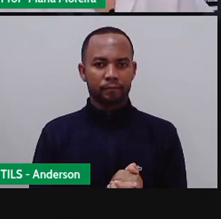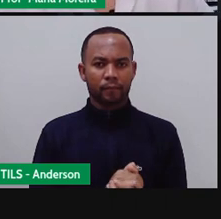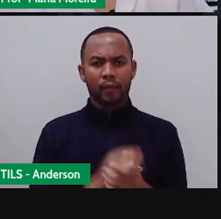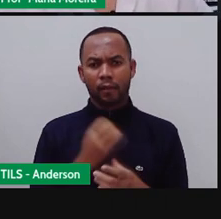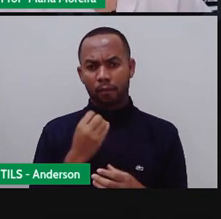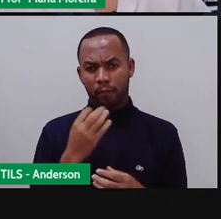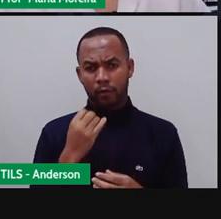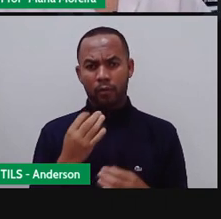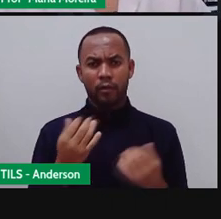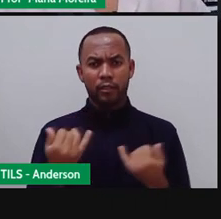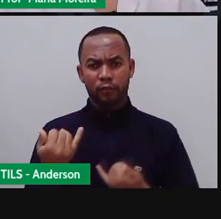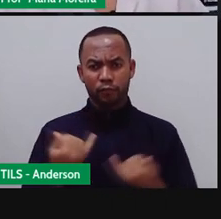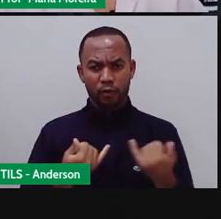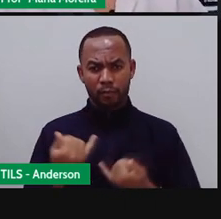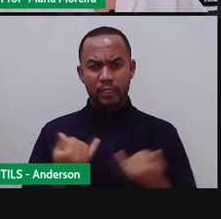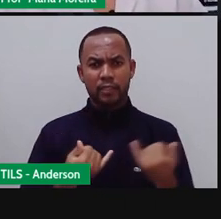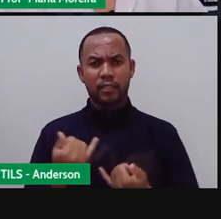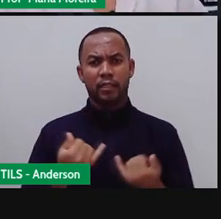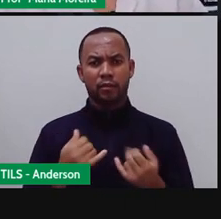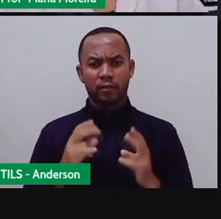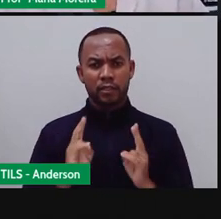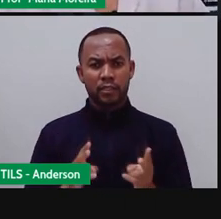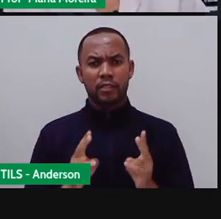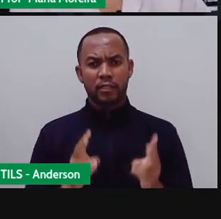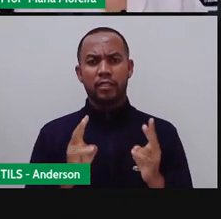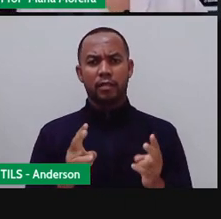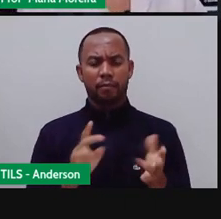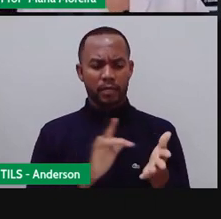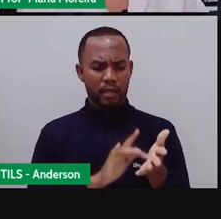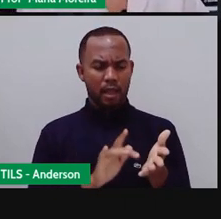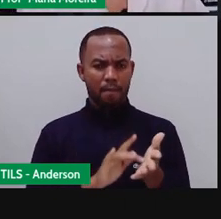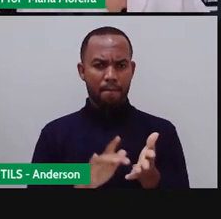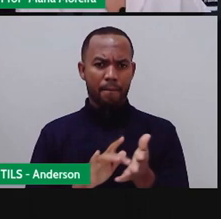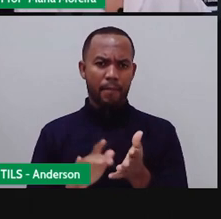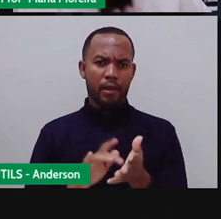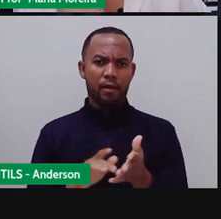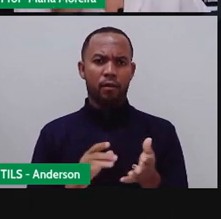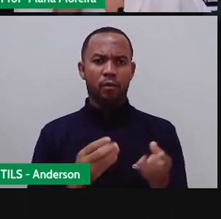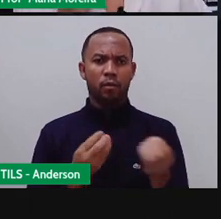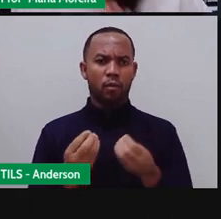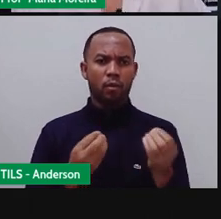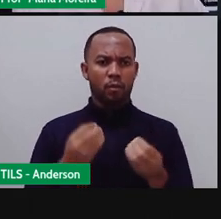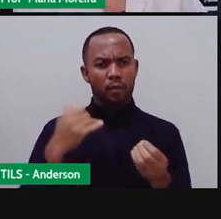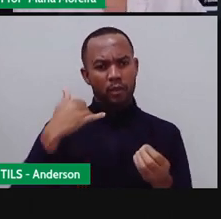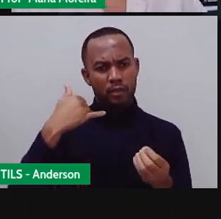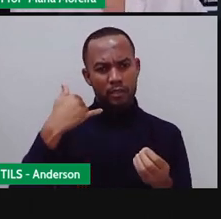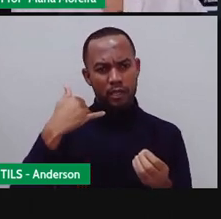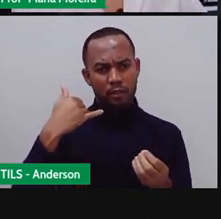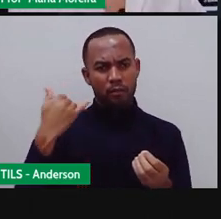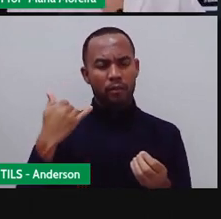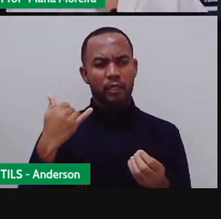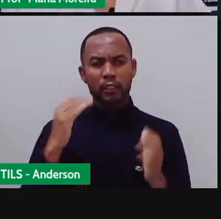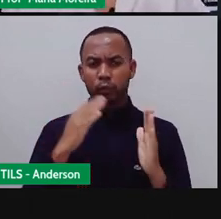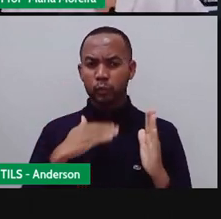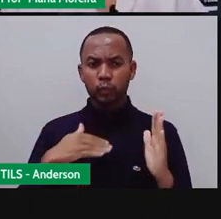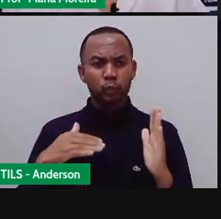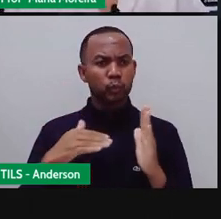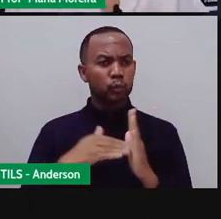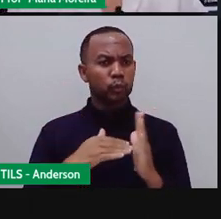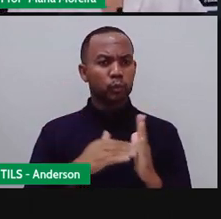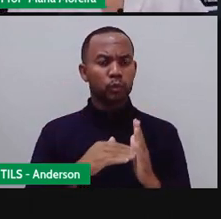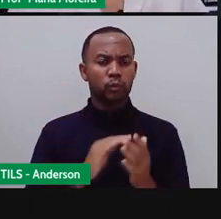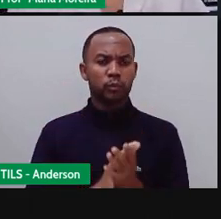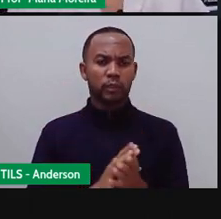Bom, informação, né, sempre à mão. Inclusive, a Pró fala direto, olha, o celular, tudo que você quer tá aqui.